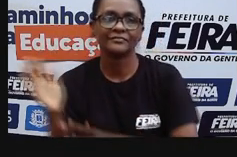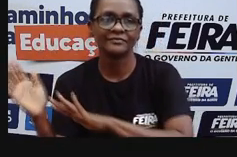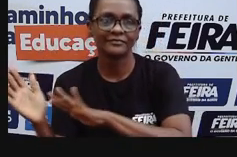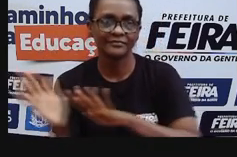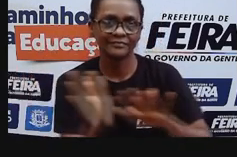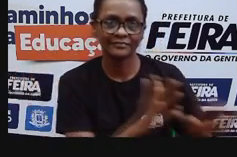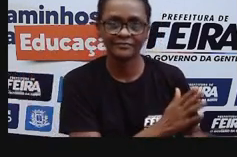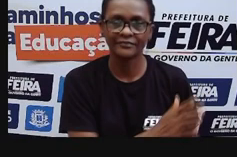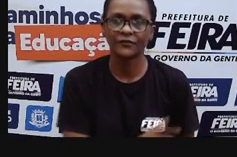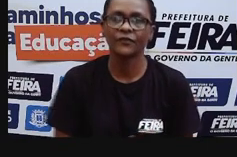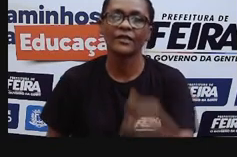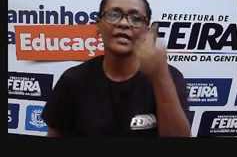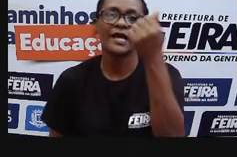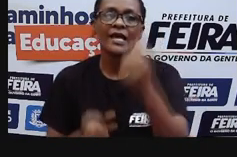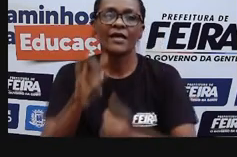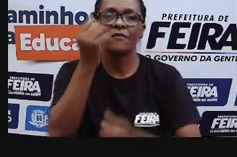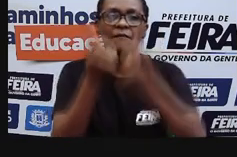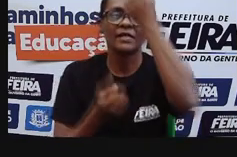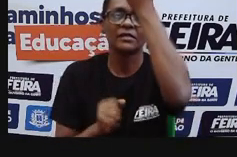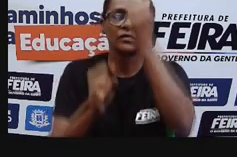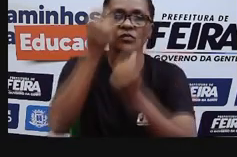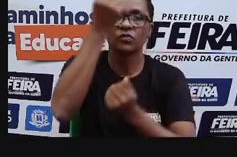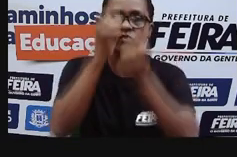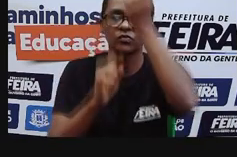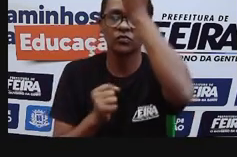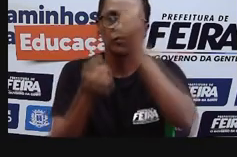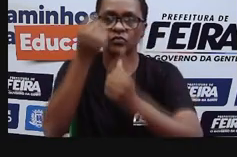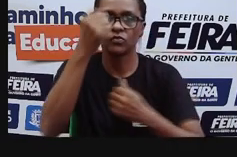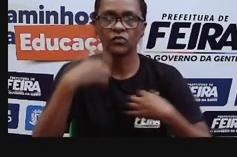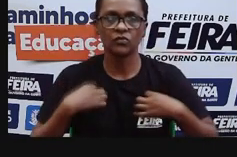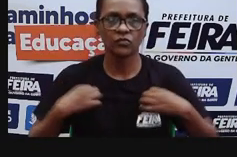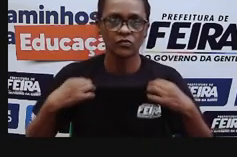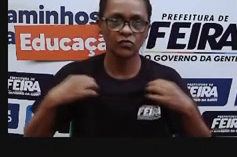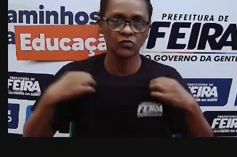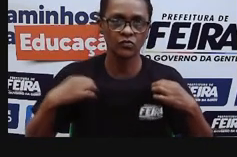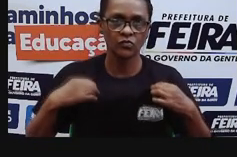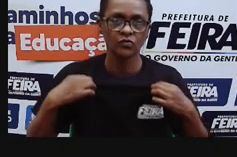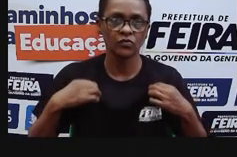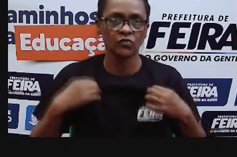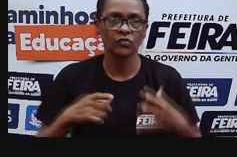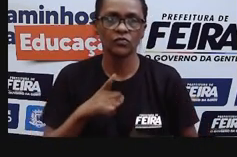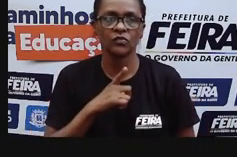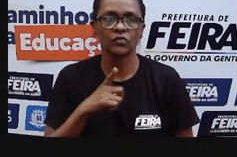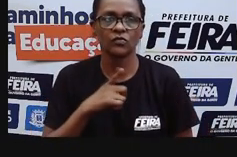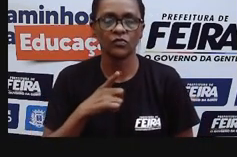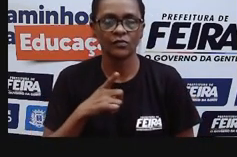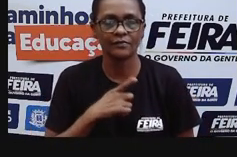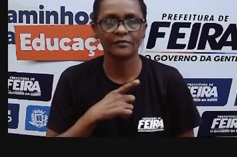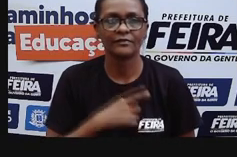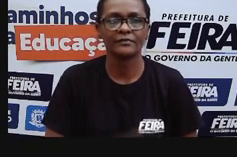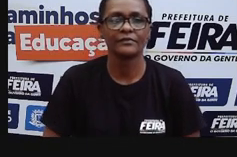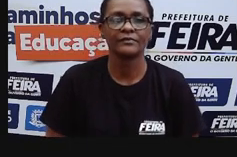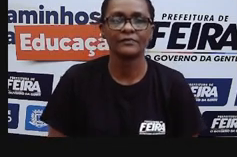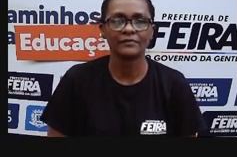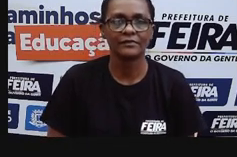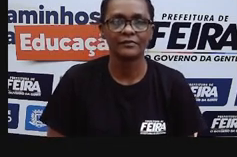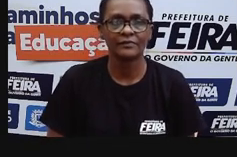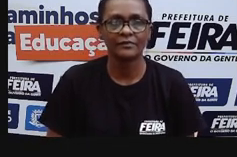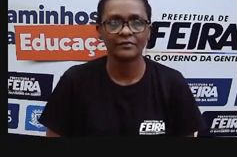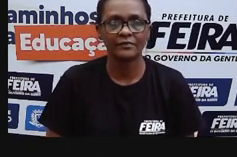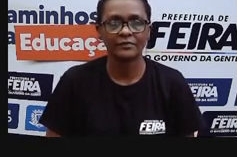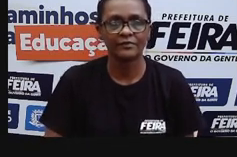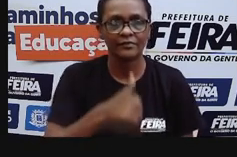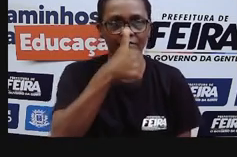tecido, né? A gente tem algumas roupas, né? Que hoje em dia são quase que 100